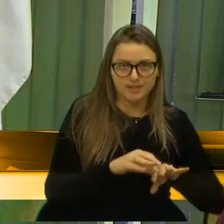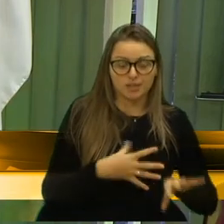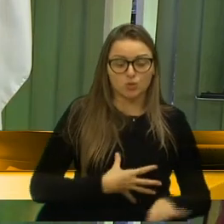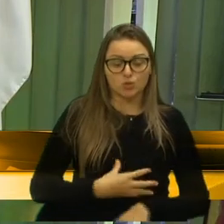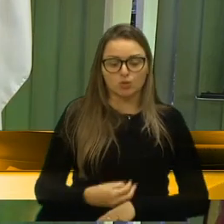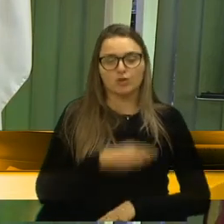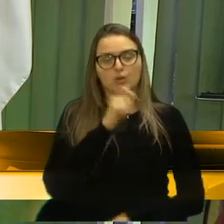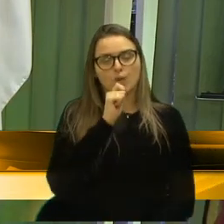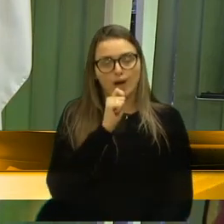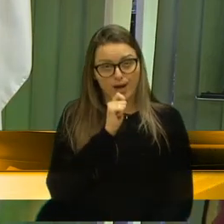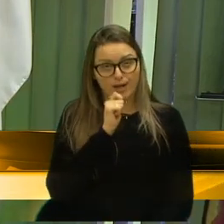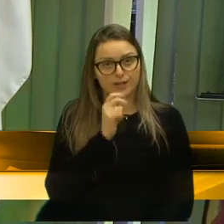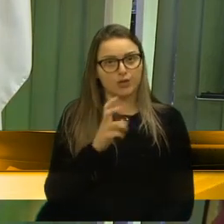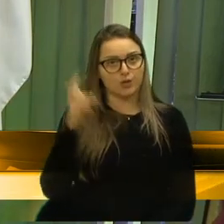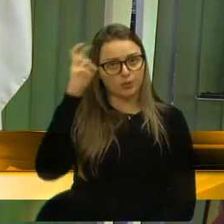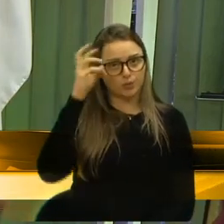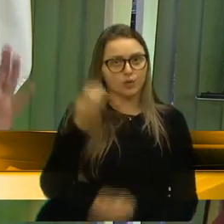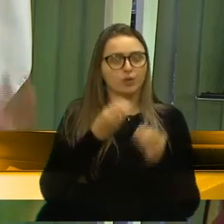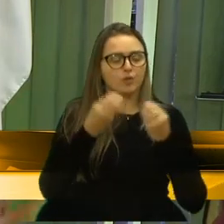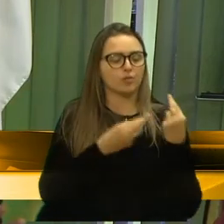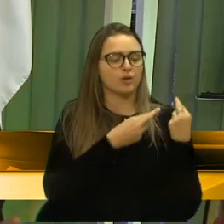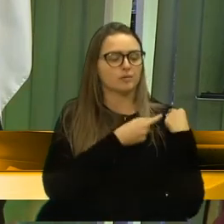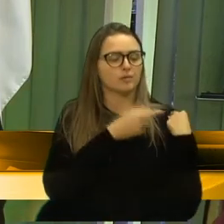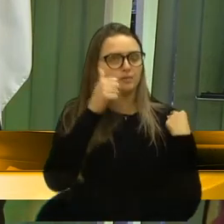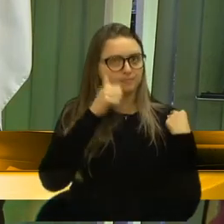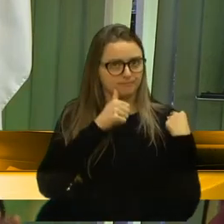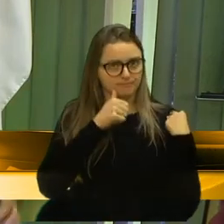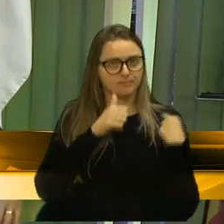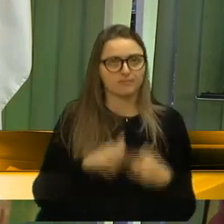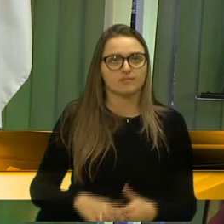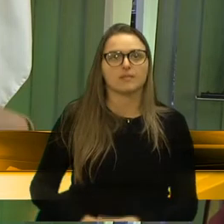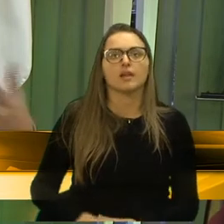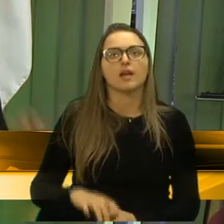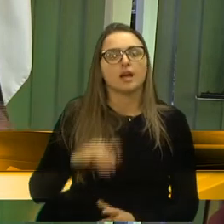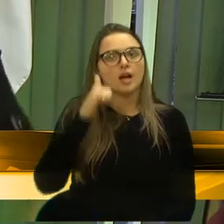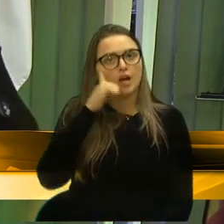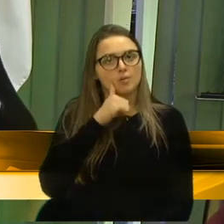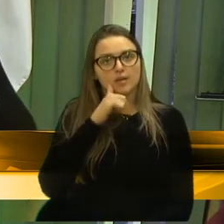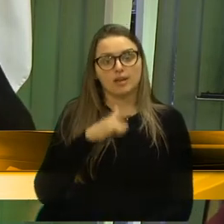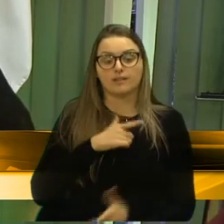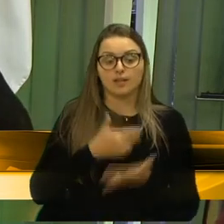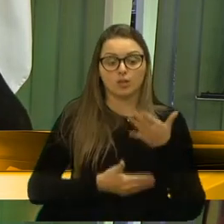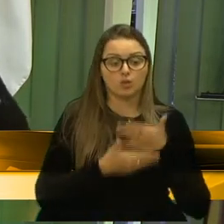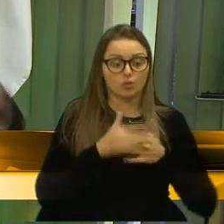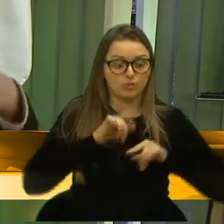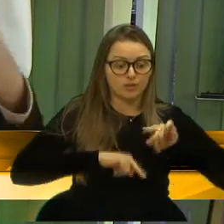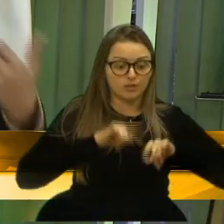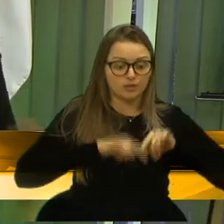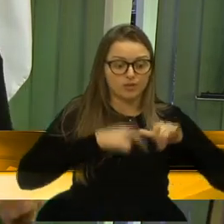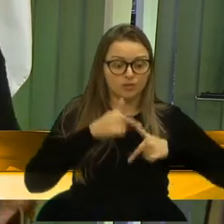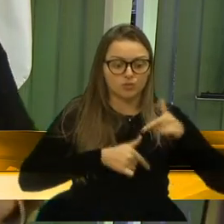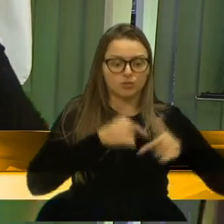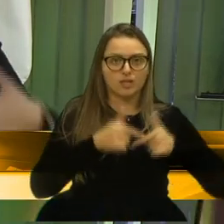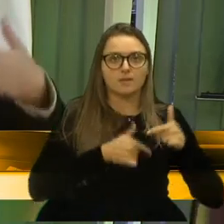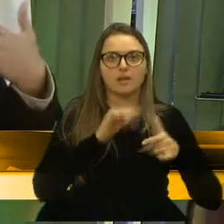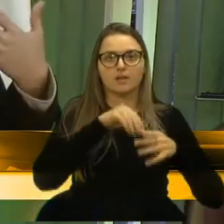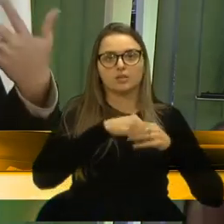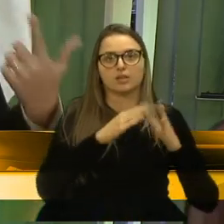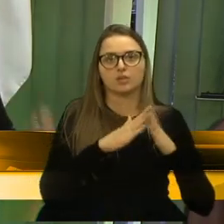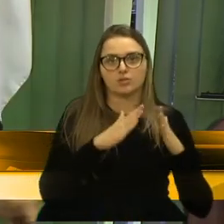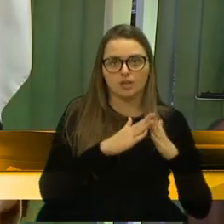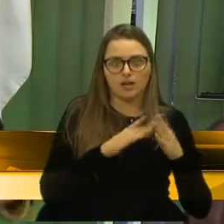ainda é dada como responsabilidade das mulheres. Então, a mulher está sobrecarregada, fazendo trabalho domiciliar,